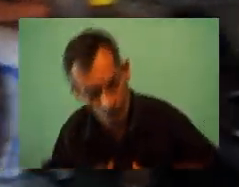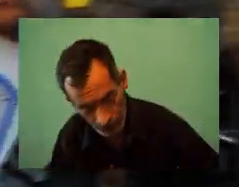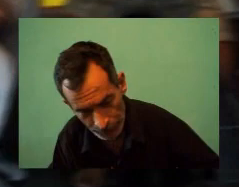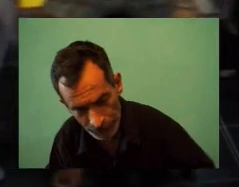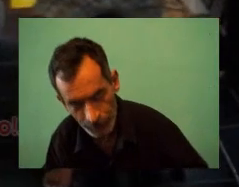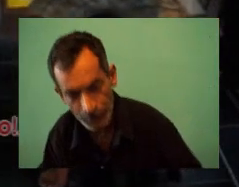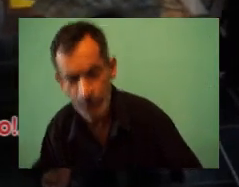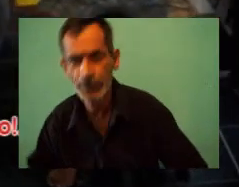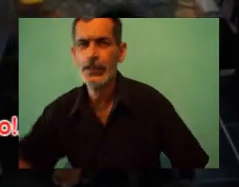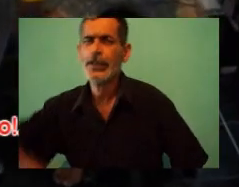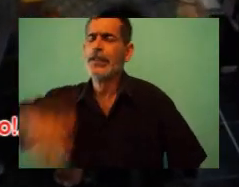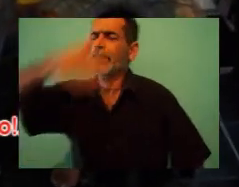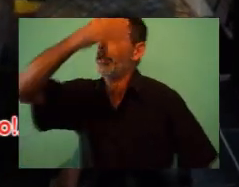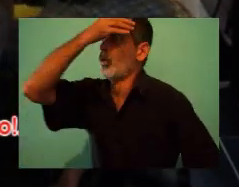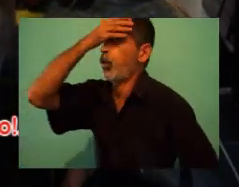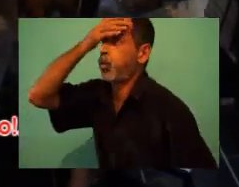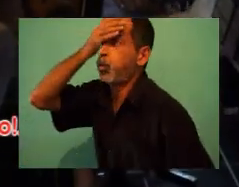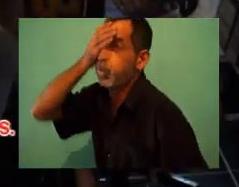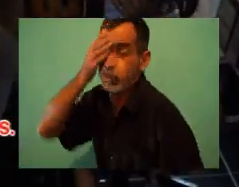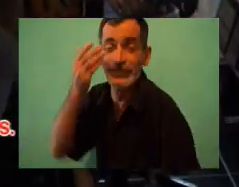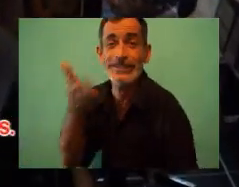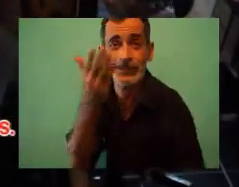Eu, eu de novo, gente